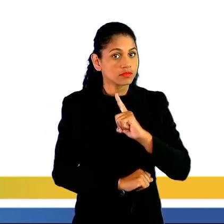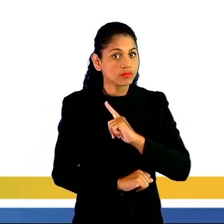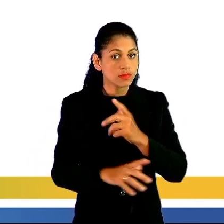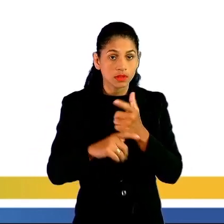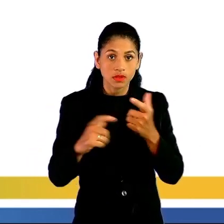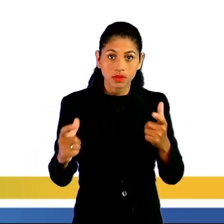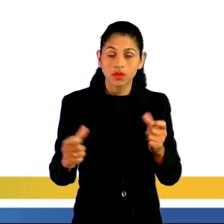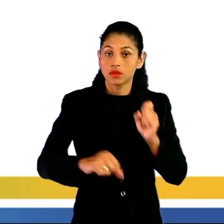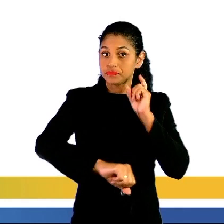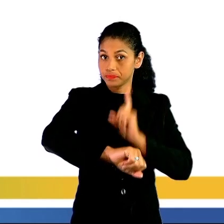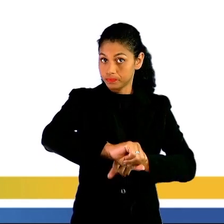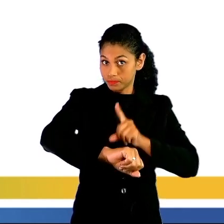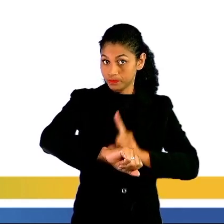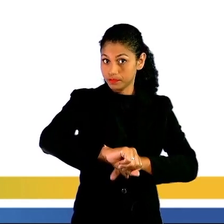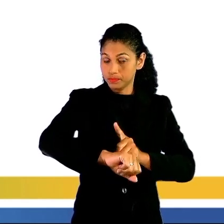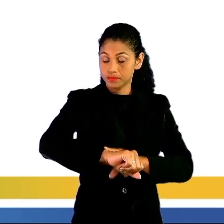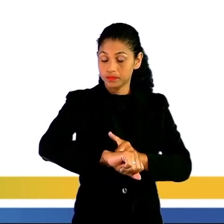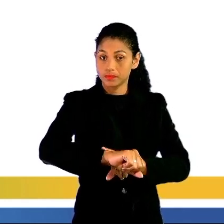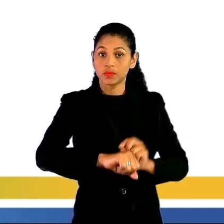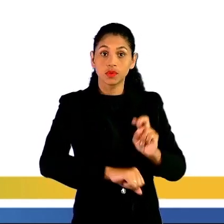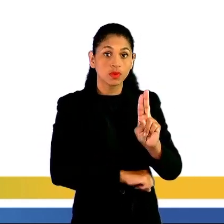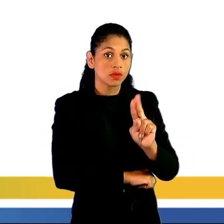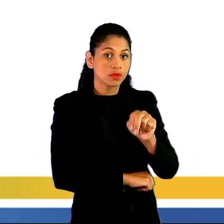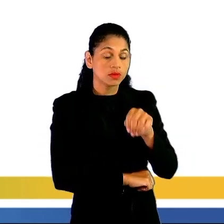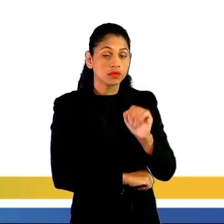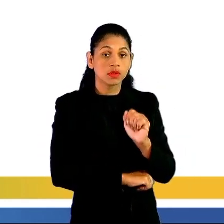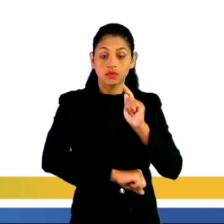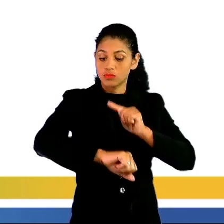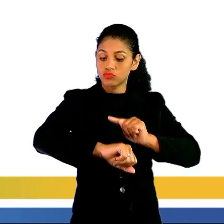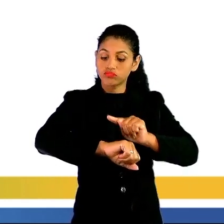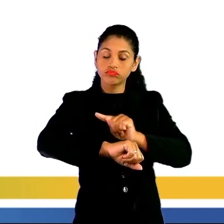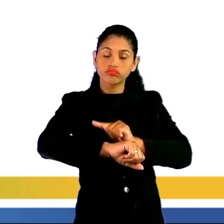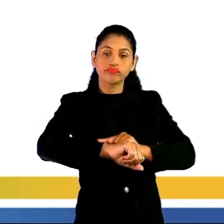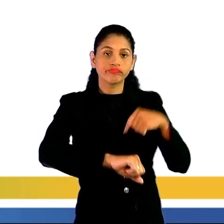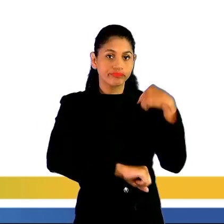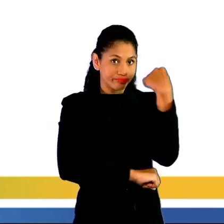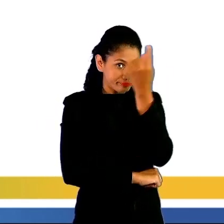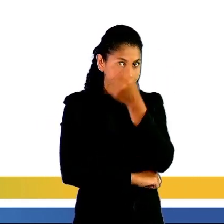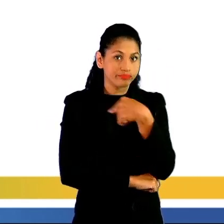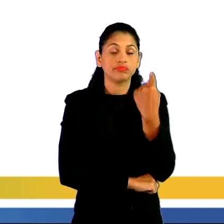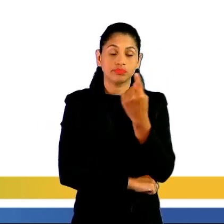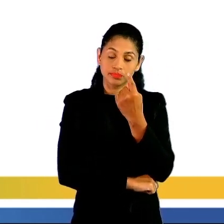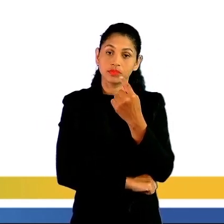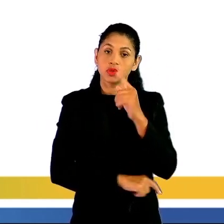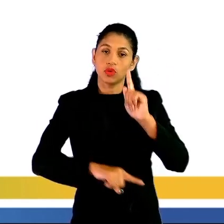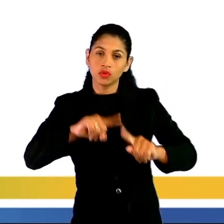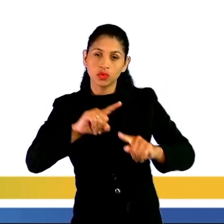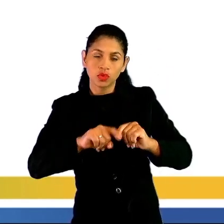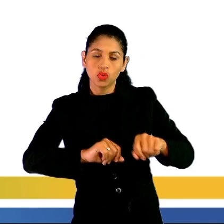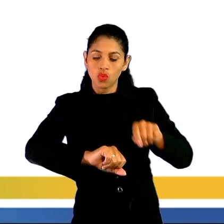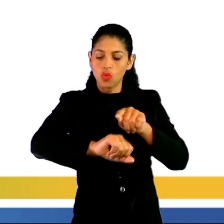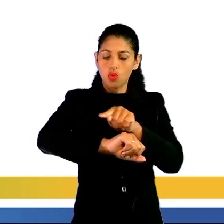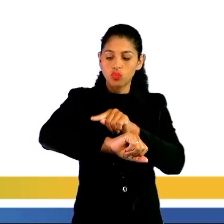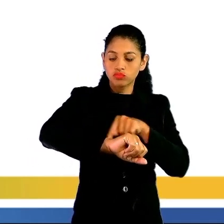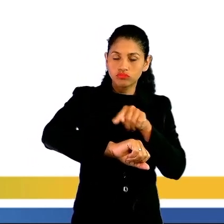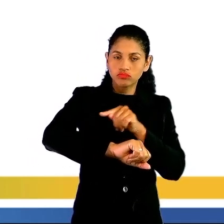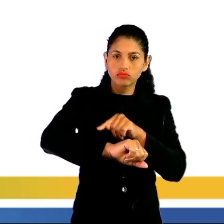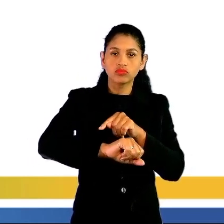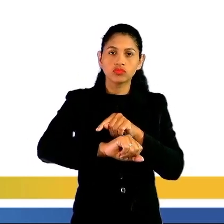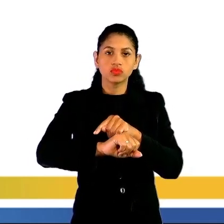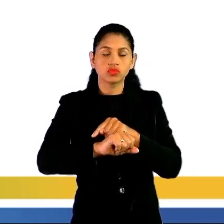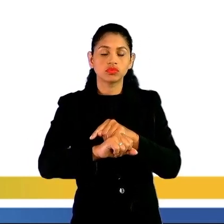grandeza de tempo, onde a sua unidade é a hora. E um dos instrumentos são relógios, cronômetros,